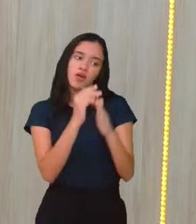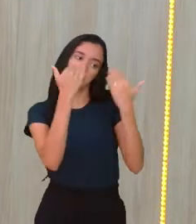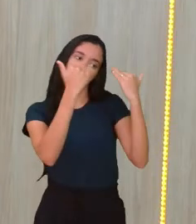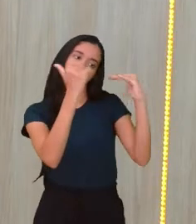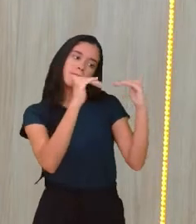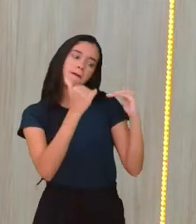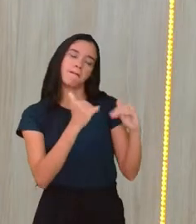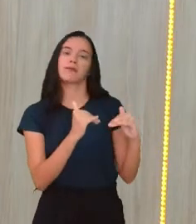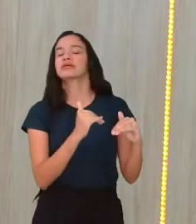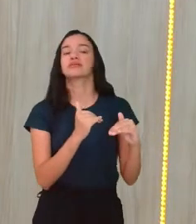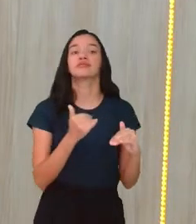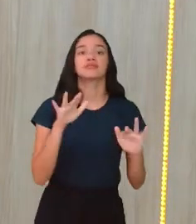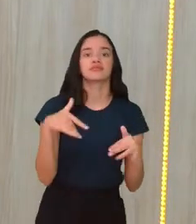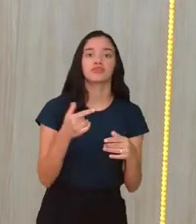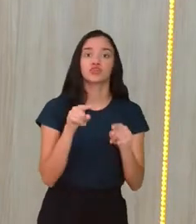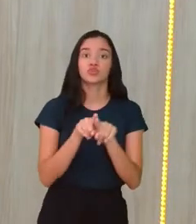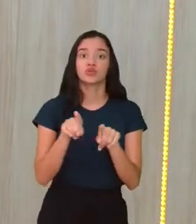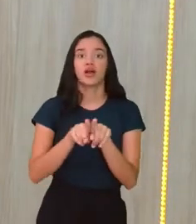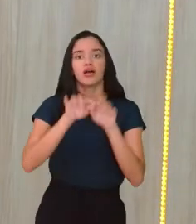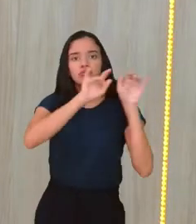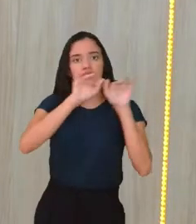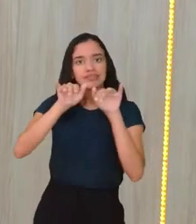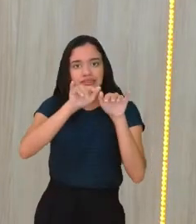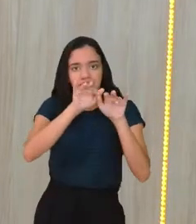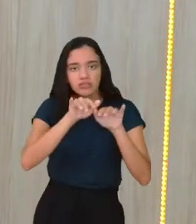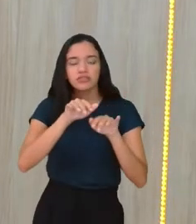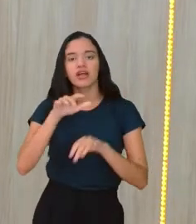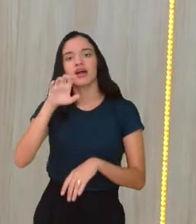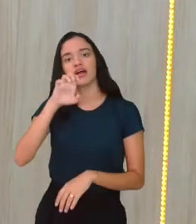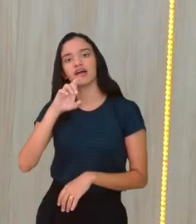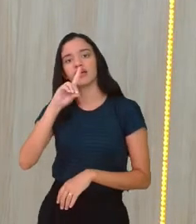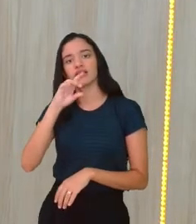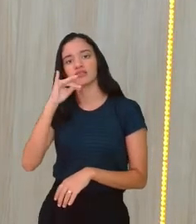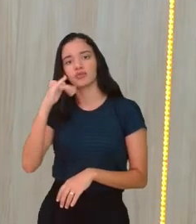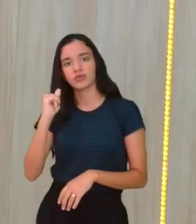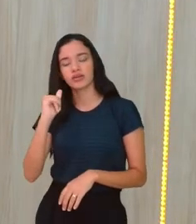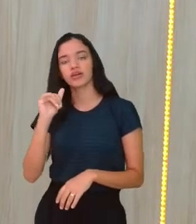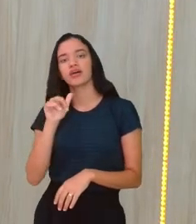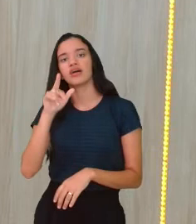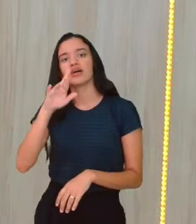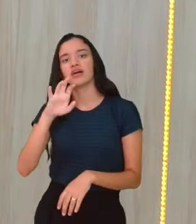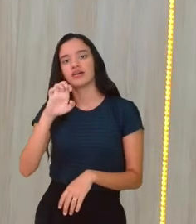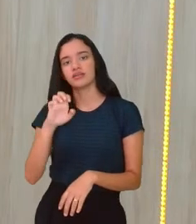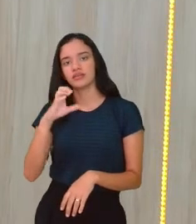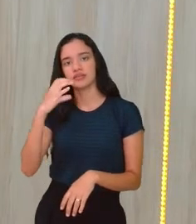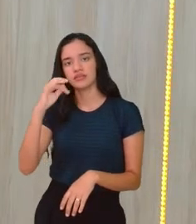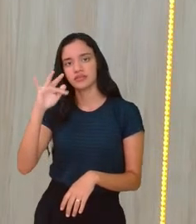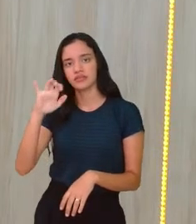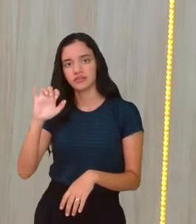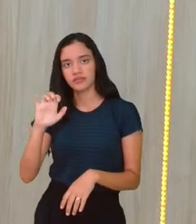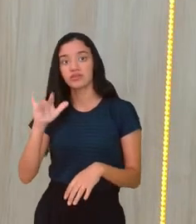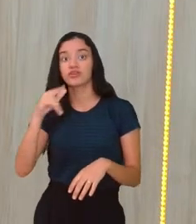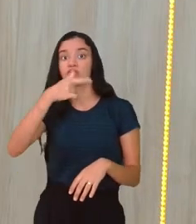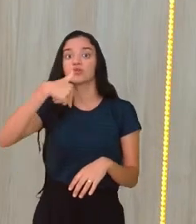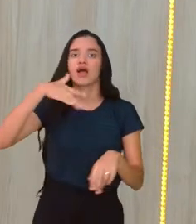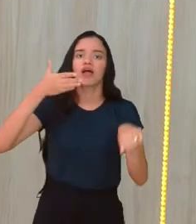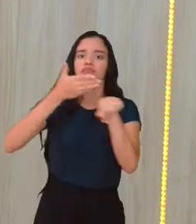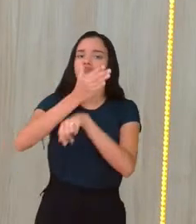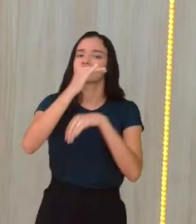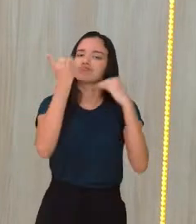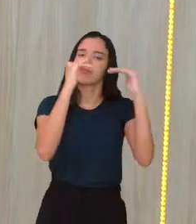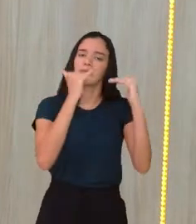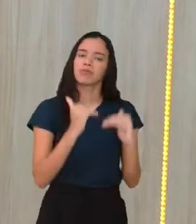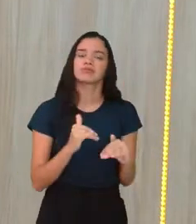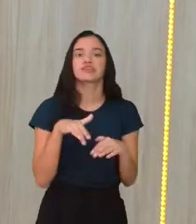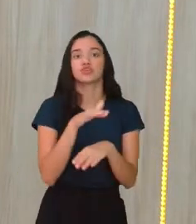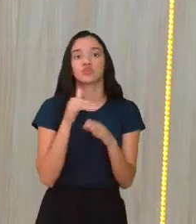nosso canal, aí só coloca lá Educa Recife, e aí vocês vão conseguir acessar as playlists de todas as